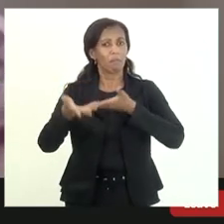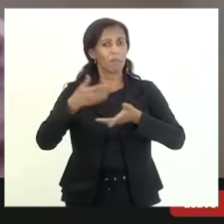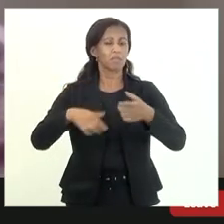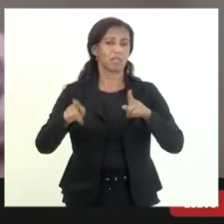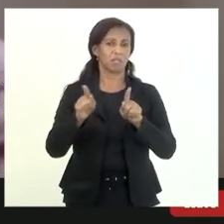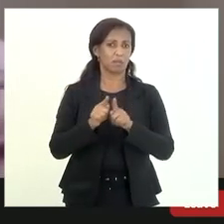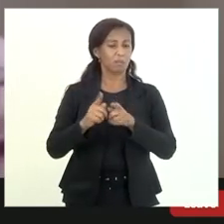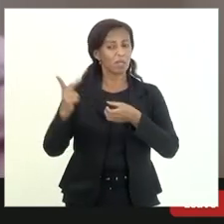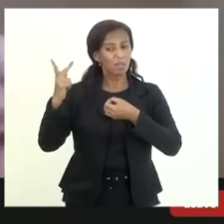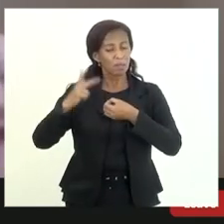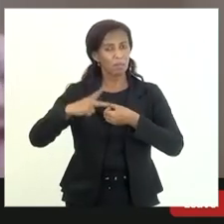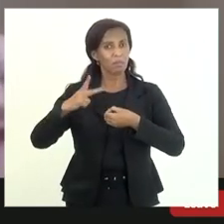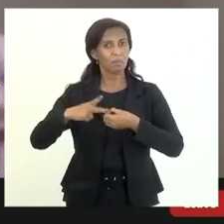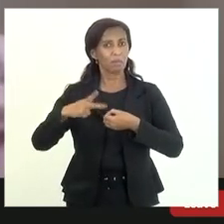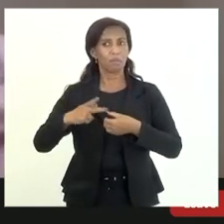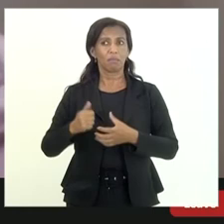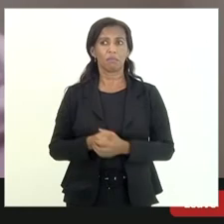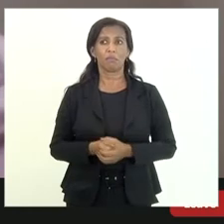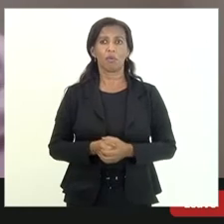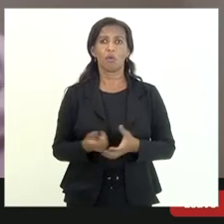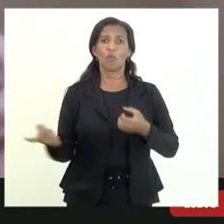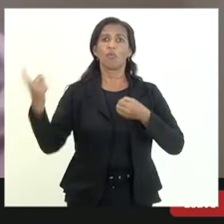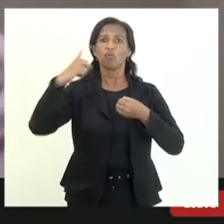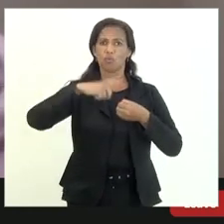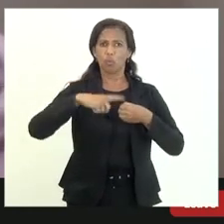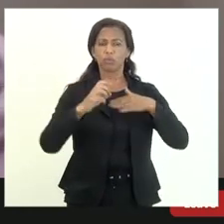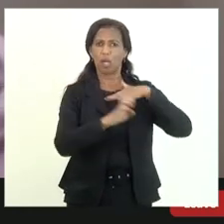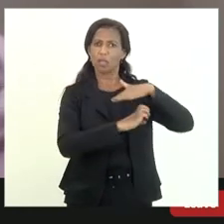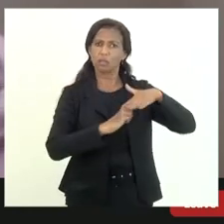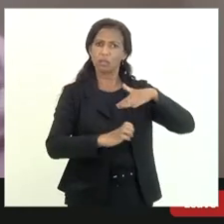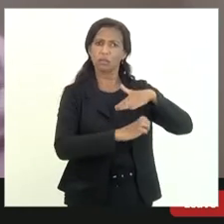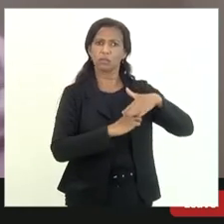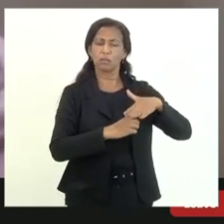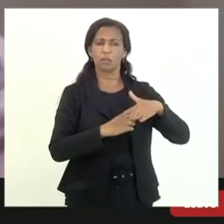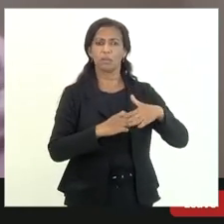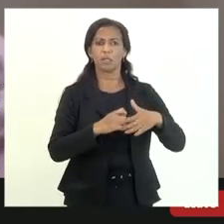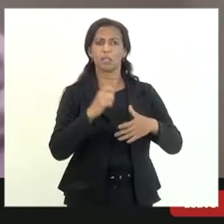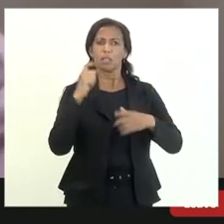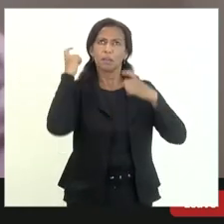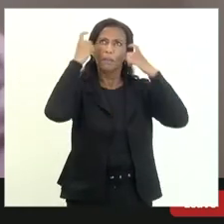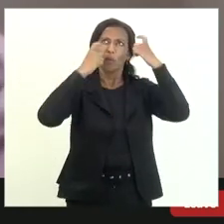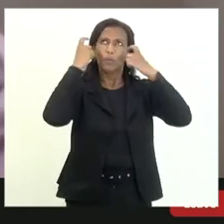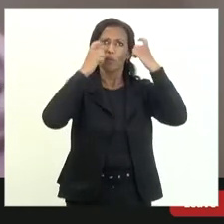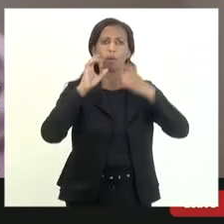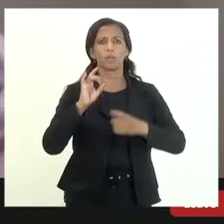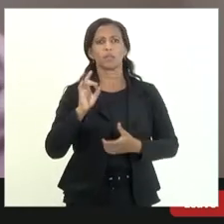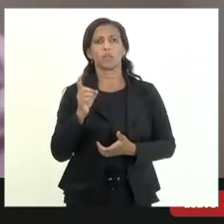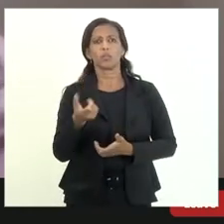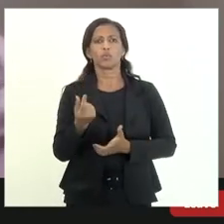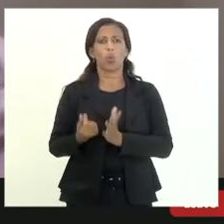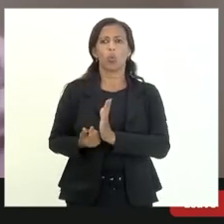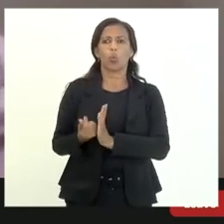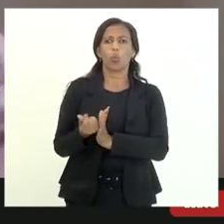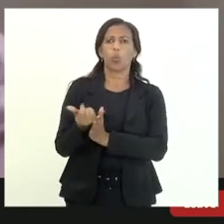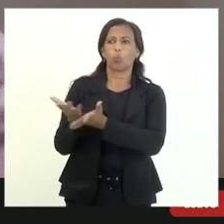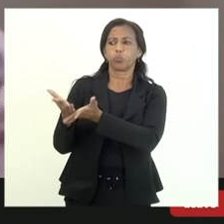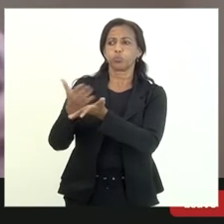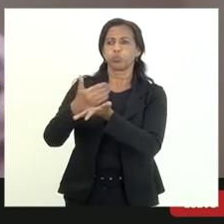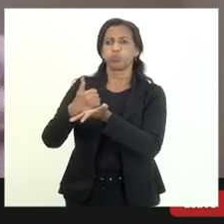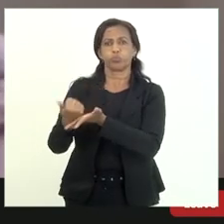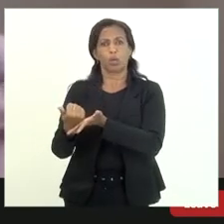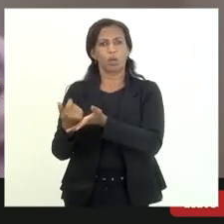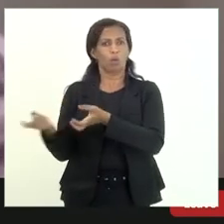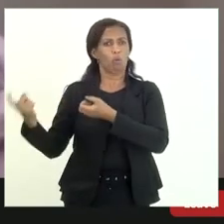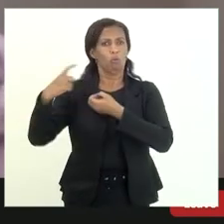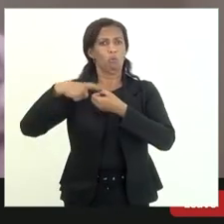e a Petrobras também voltar a ser uma empresa que não tenha preocupação só com lucro de curto prazo e seus acionistas ser